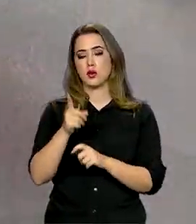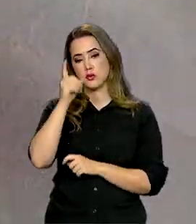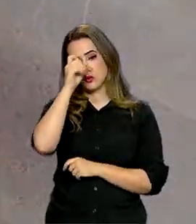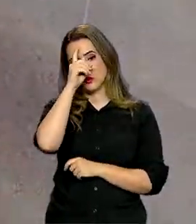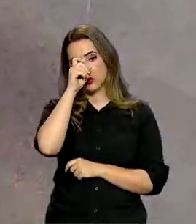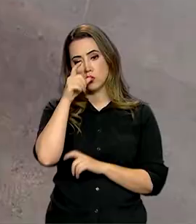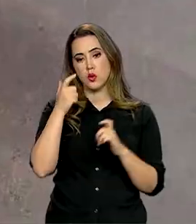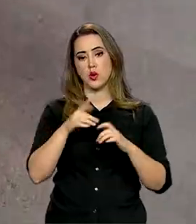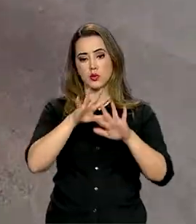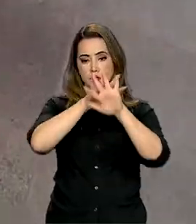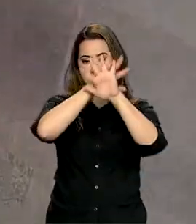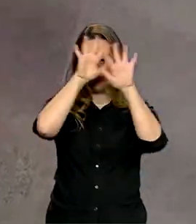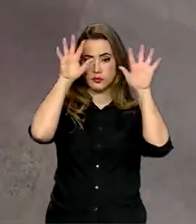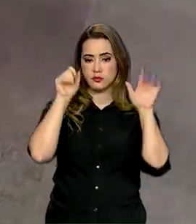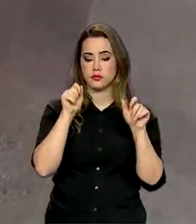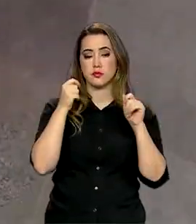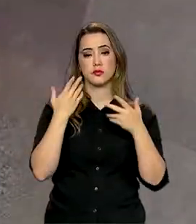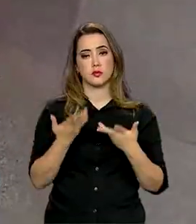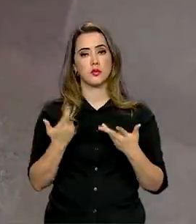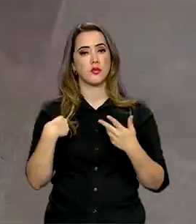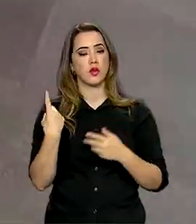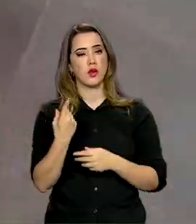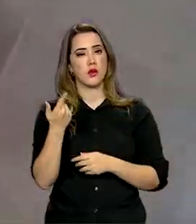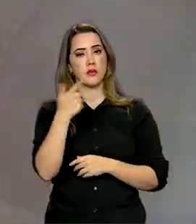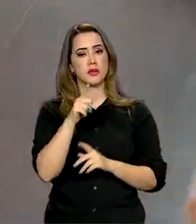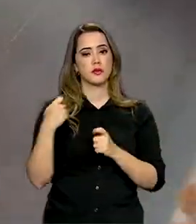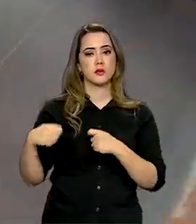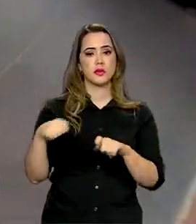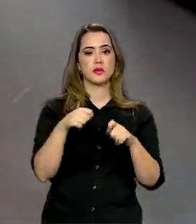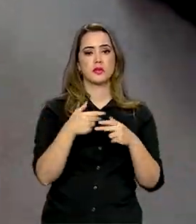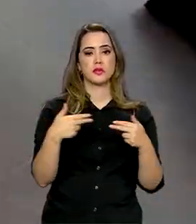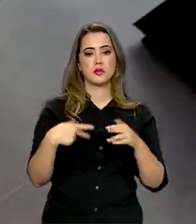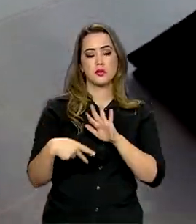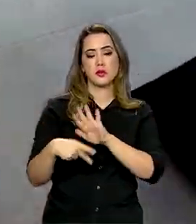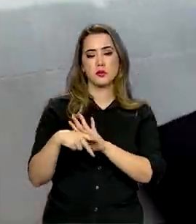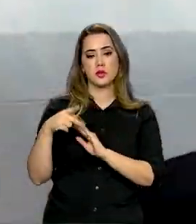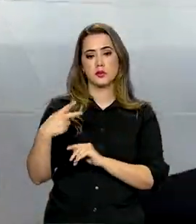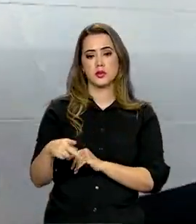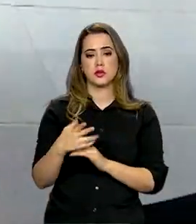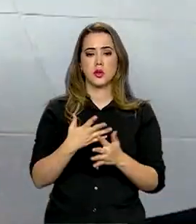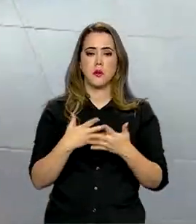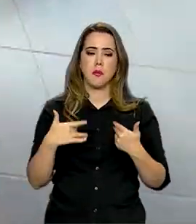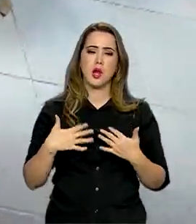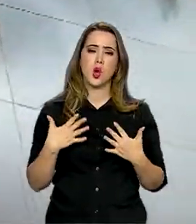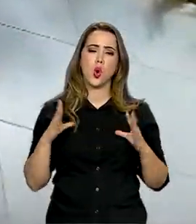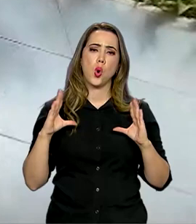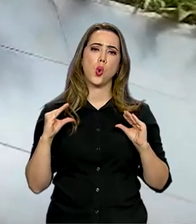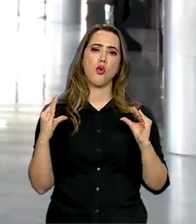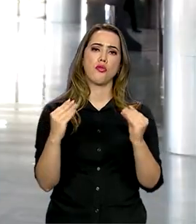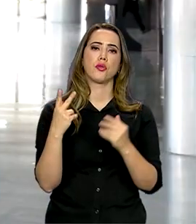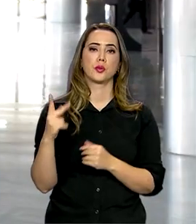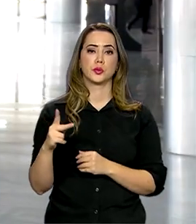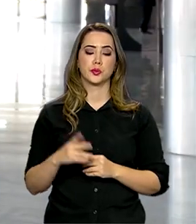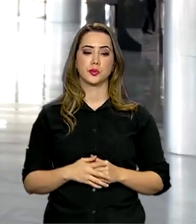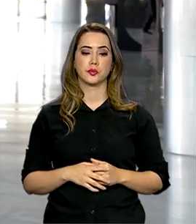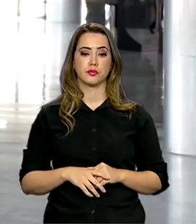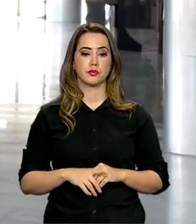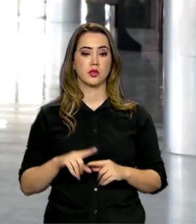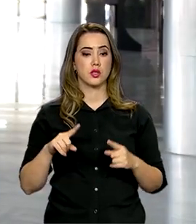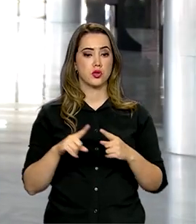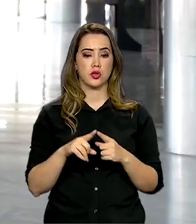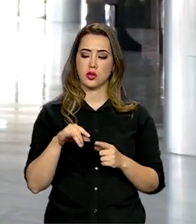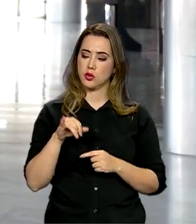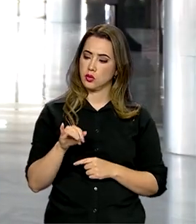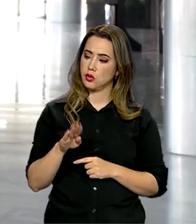na capital do Acre, e para as outras necessidades deles também e para o melhor conforto dele. Segundo o IBGE,